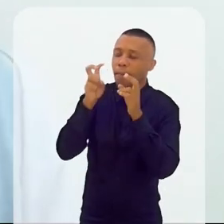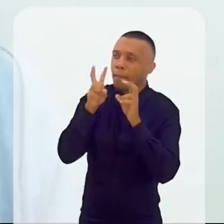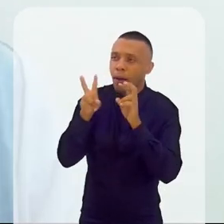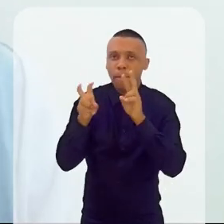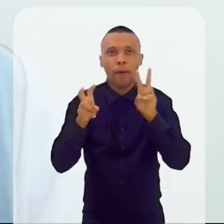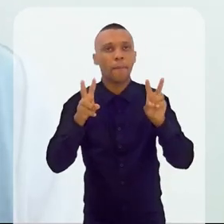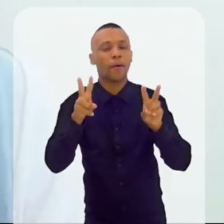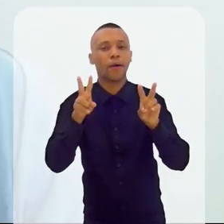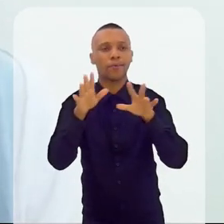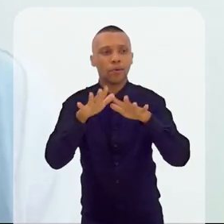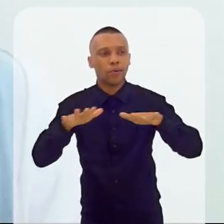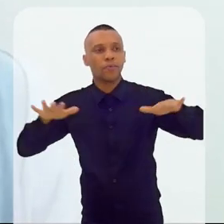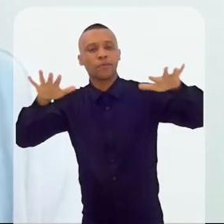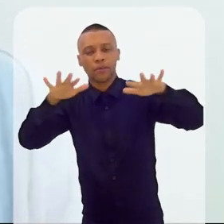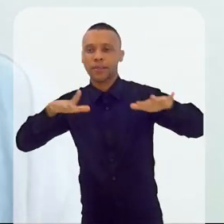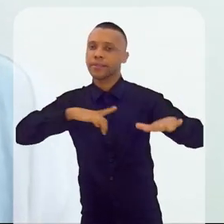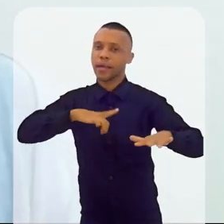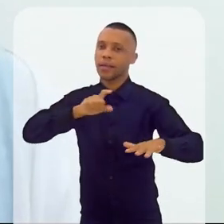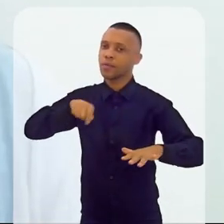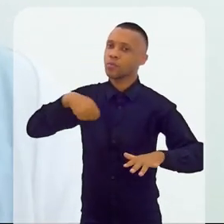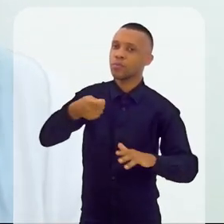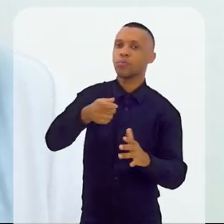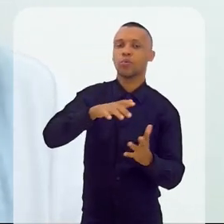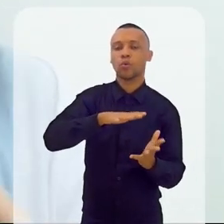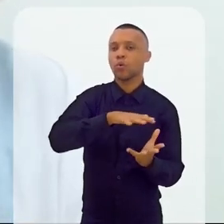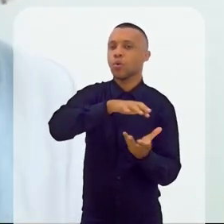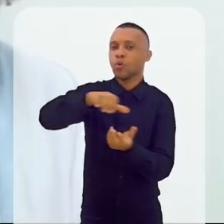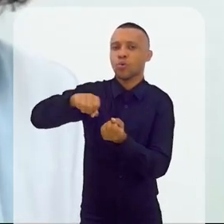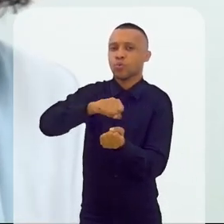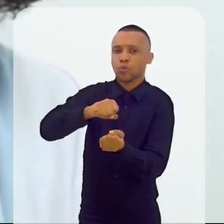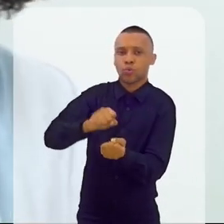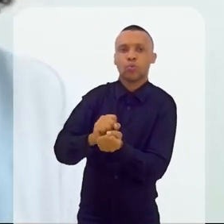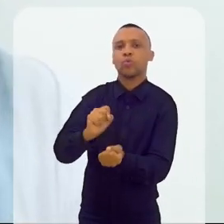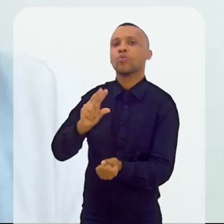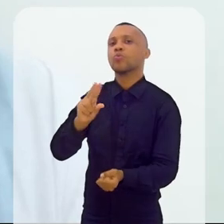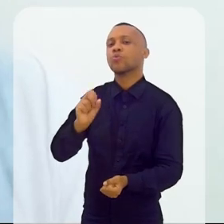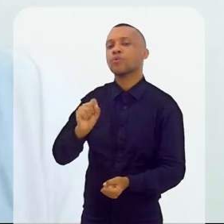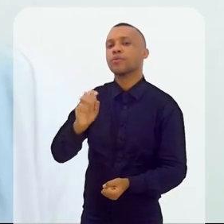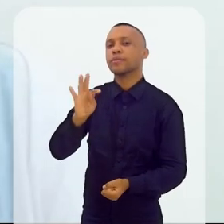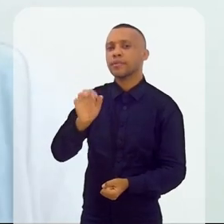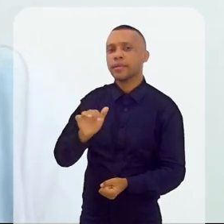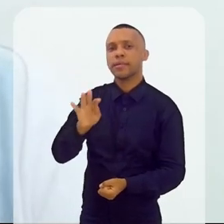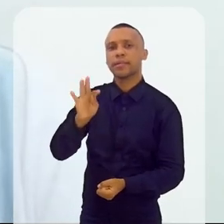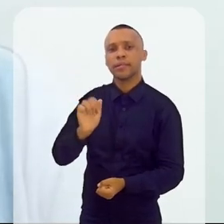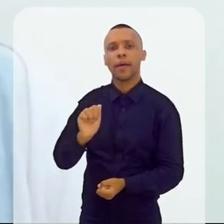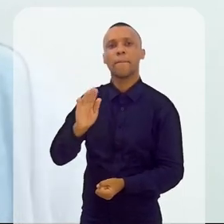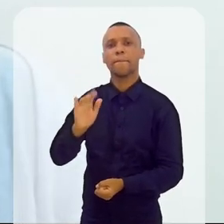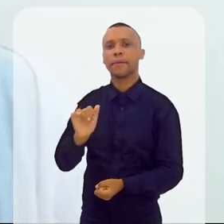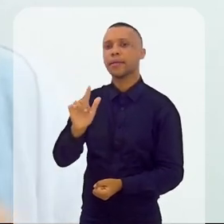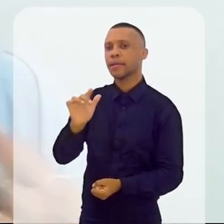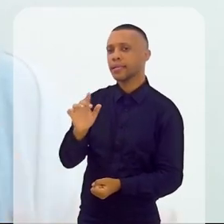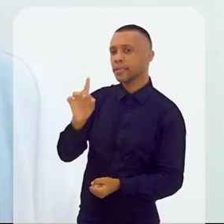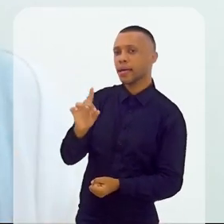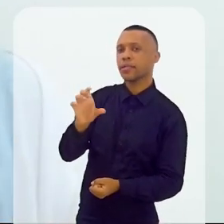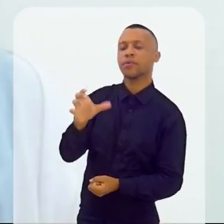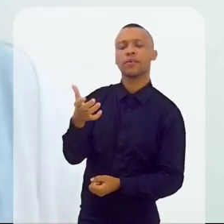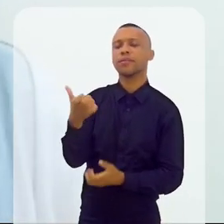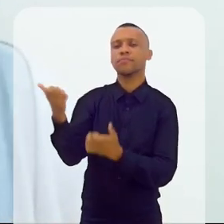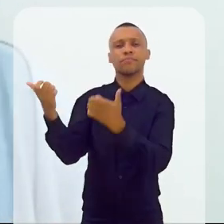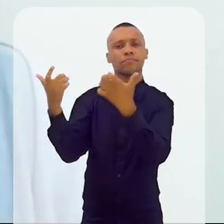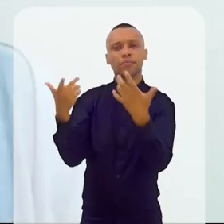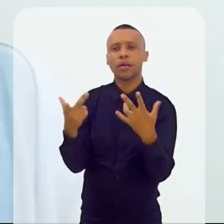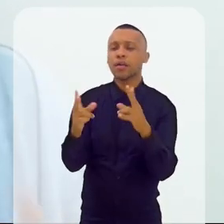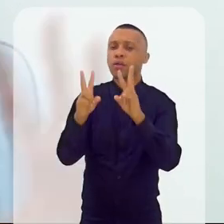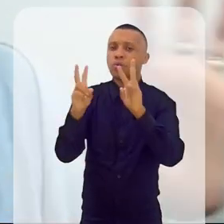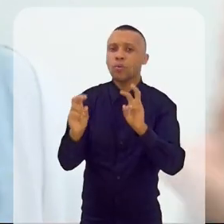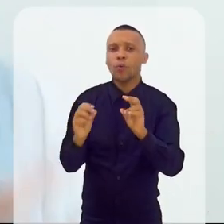sustentabilidade no entorno da gente. Mas essa sensação que a gente tentou trazer aqui em algumas imagens, Eu queria que você falasse um pouquinho